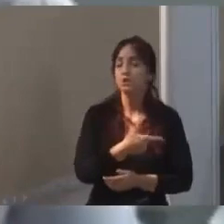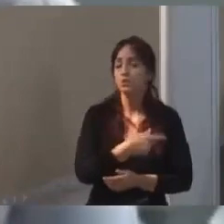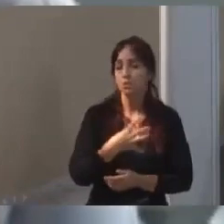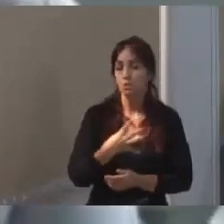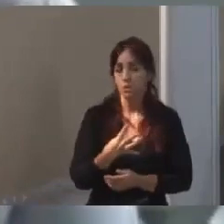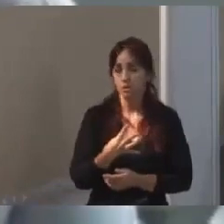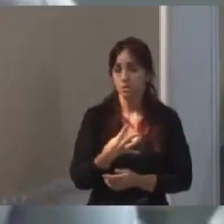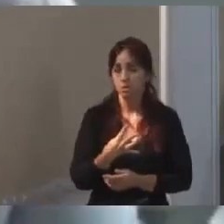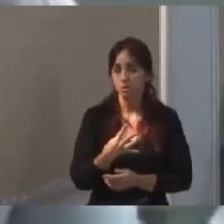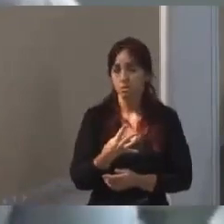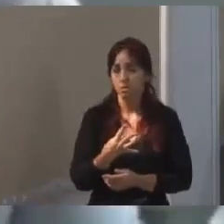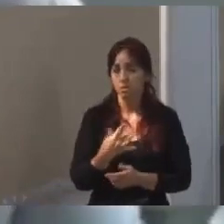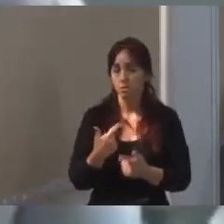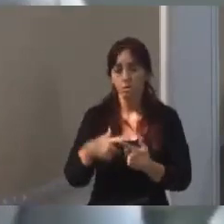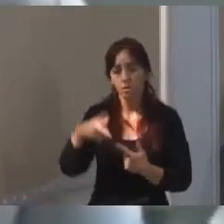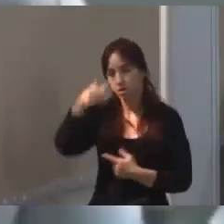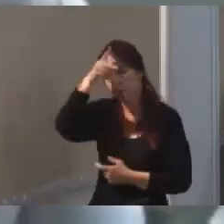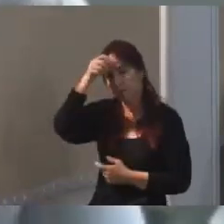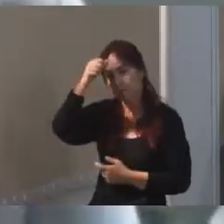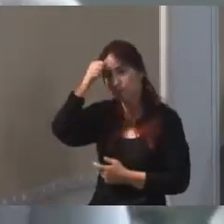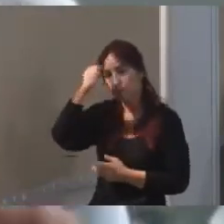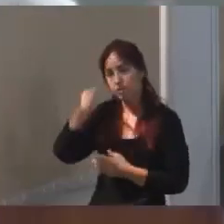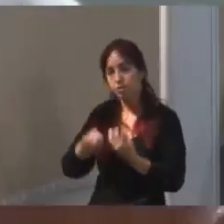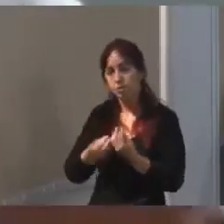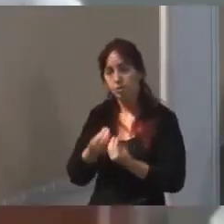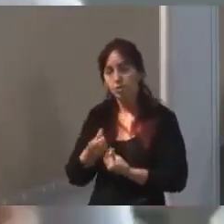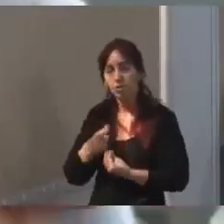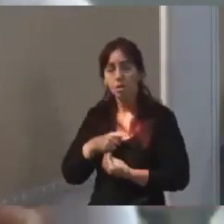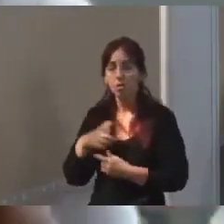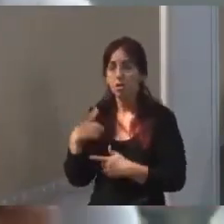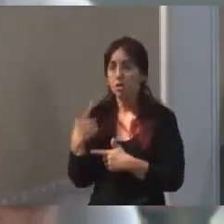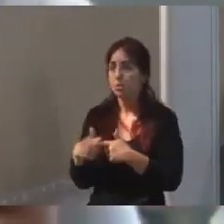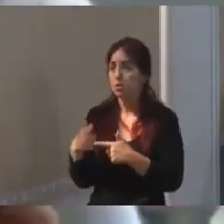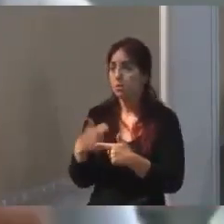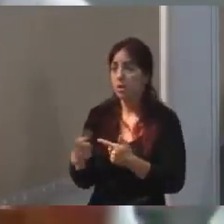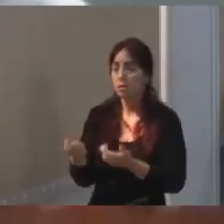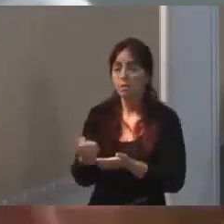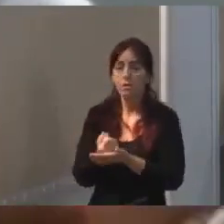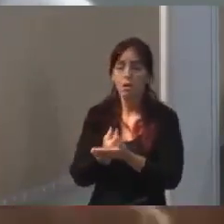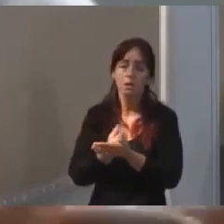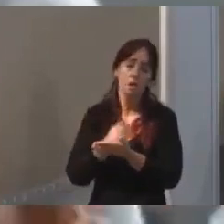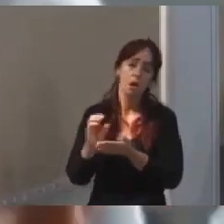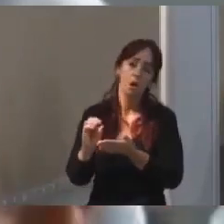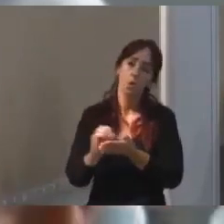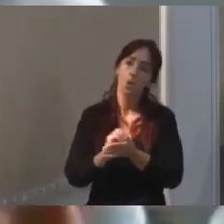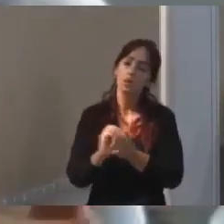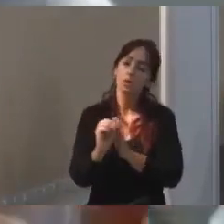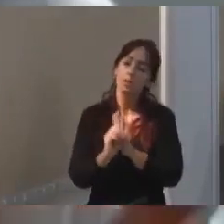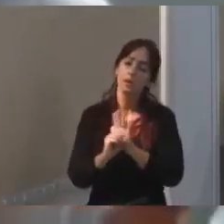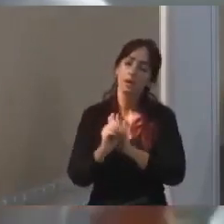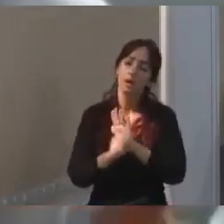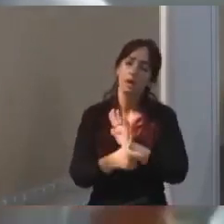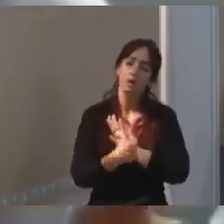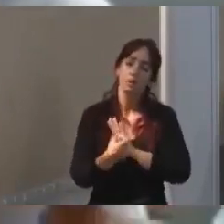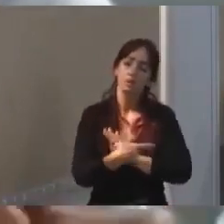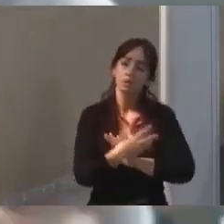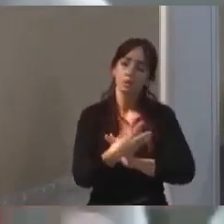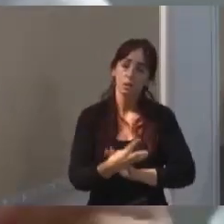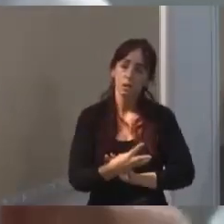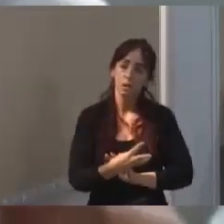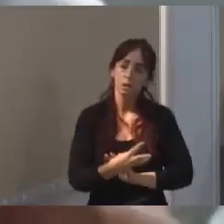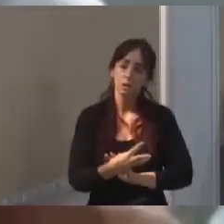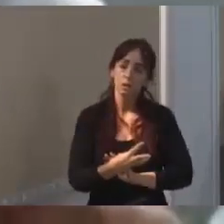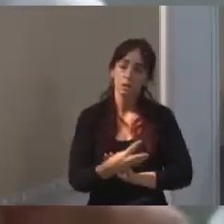quer dizer que a prefeitura tenha qualquer problema financeiro ou sanitário em 2023. Muito pelo contrário.